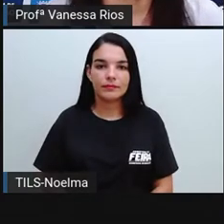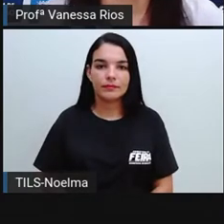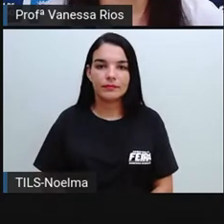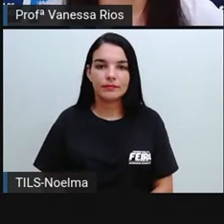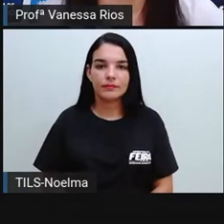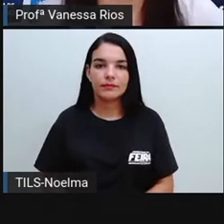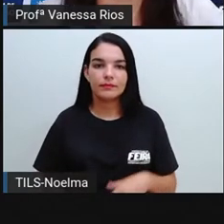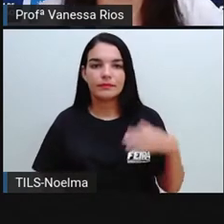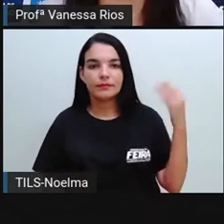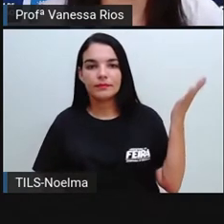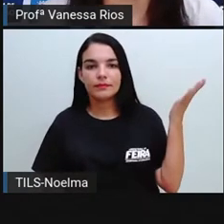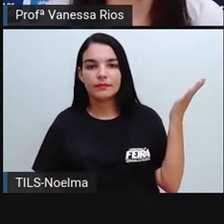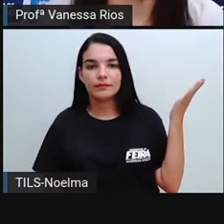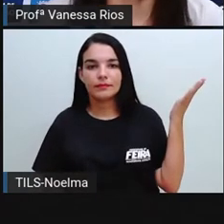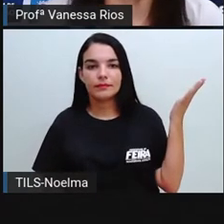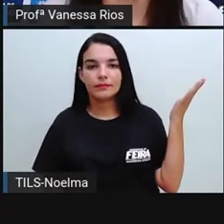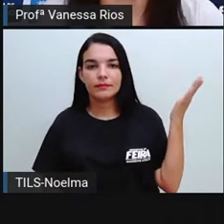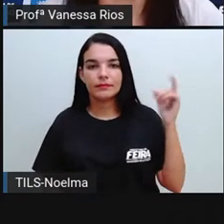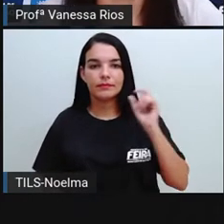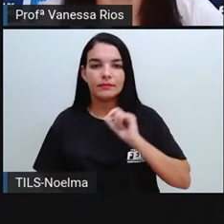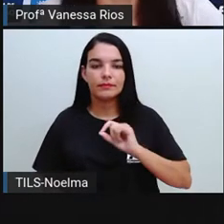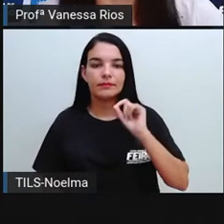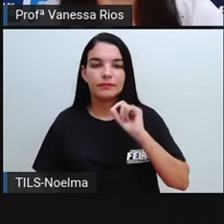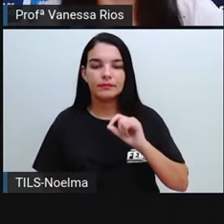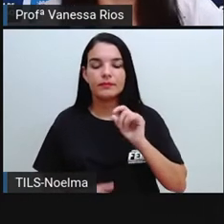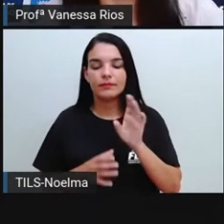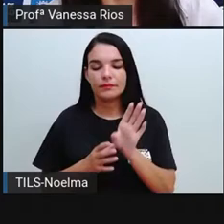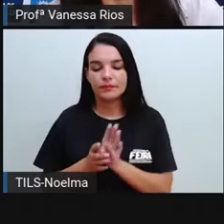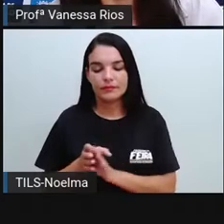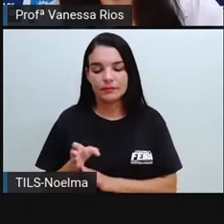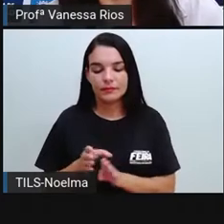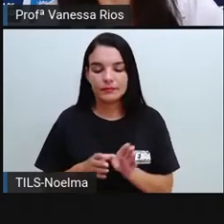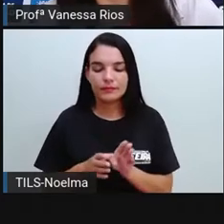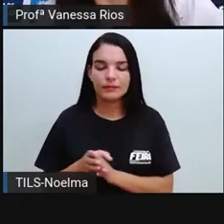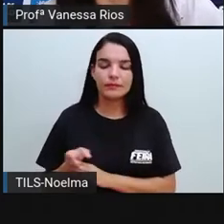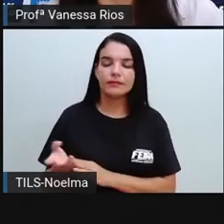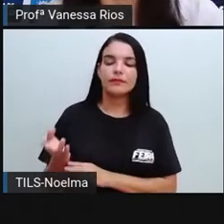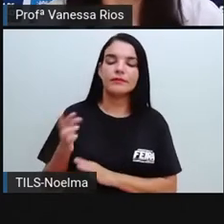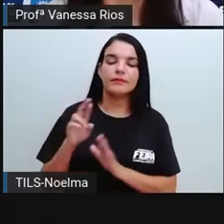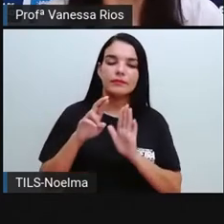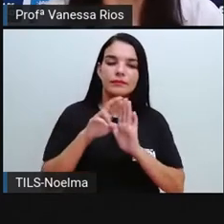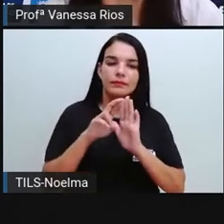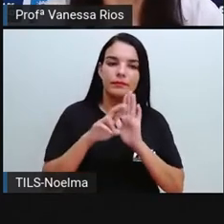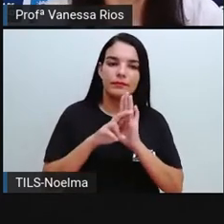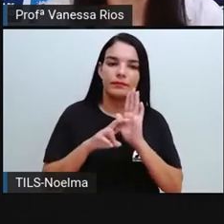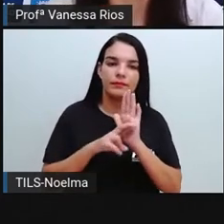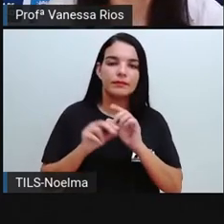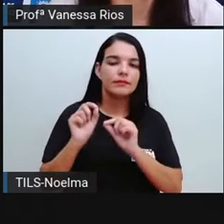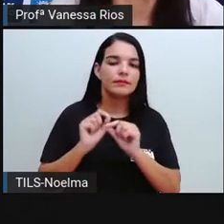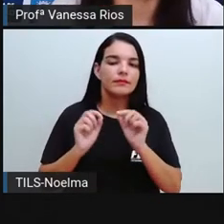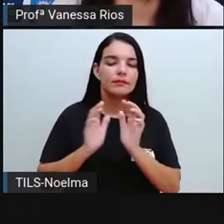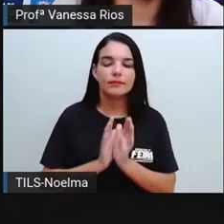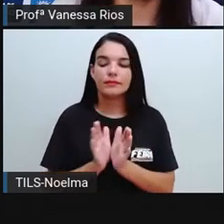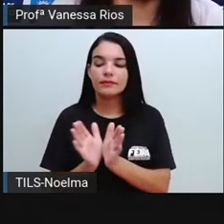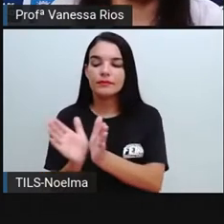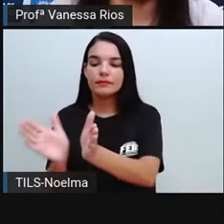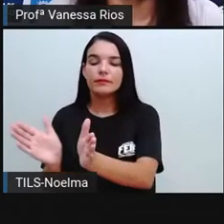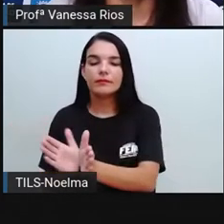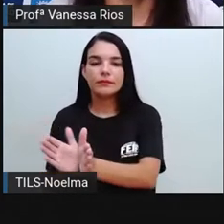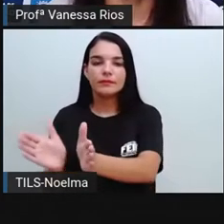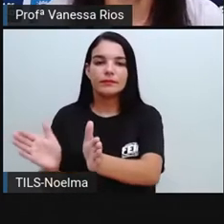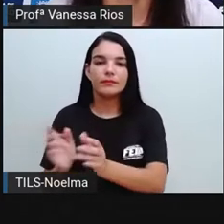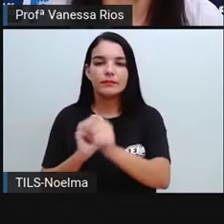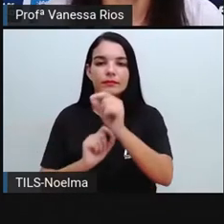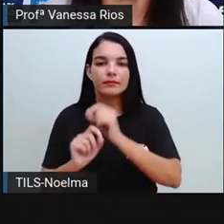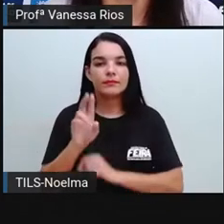E aí as orientações, as regras, vão nos direcionar ao melhor uso da nossa língua.